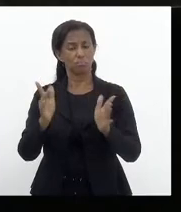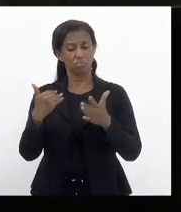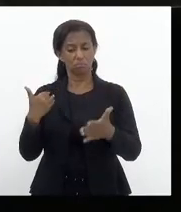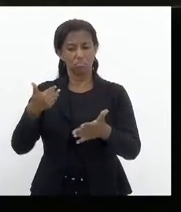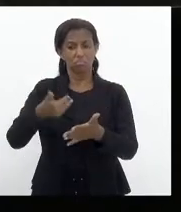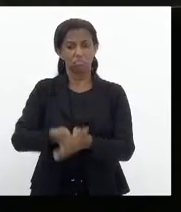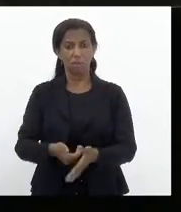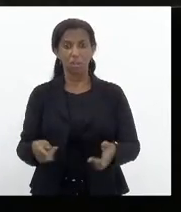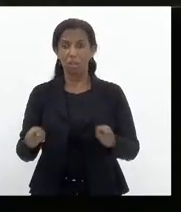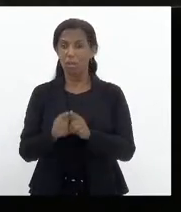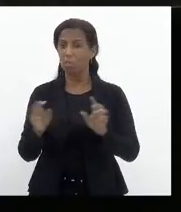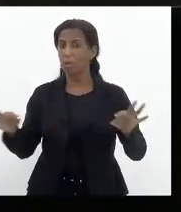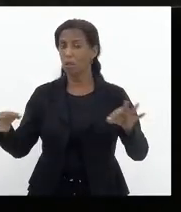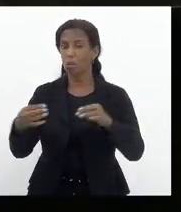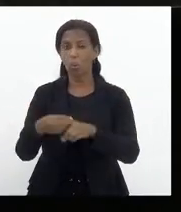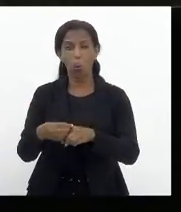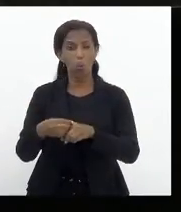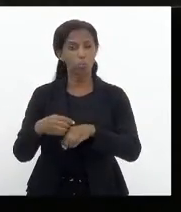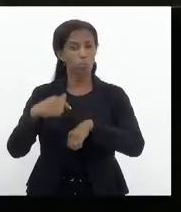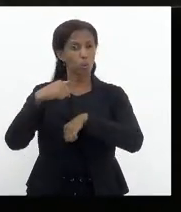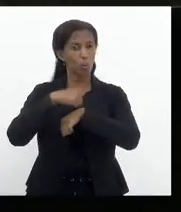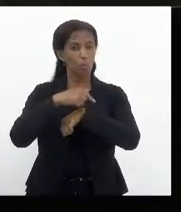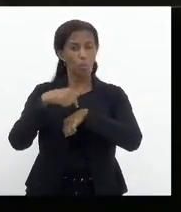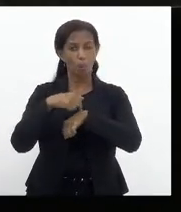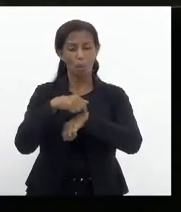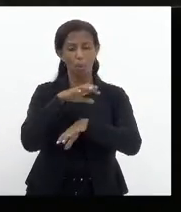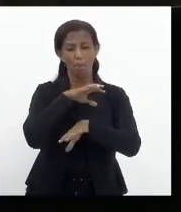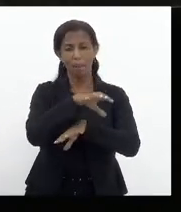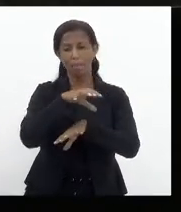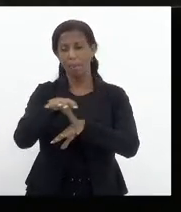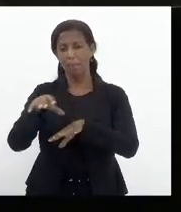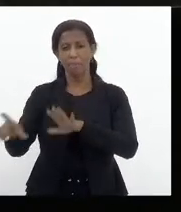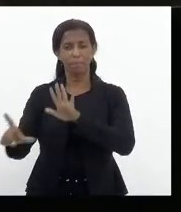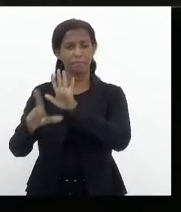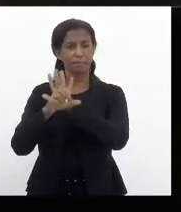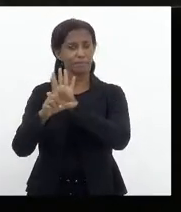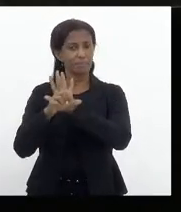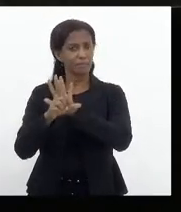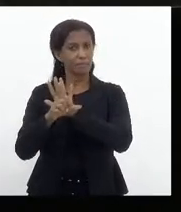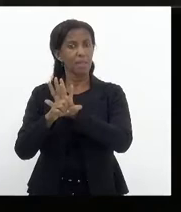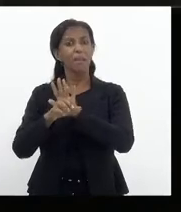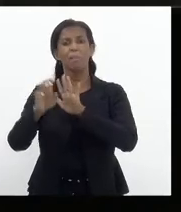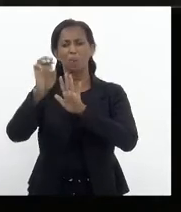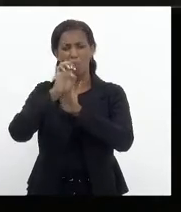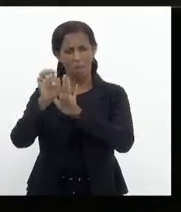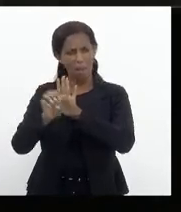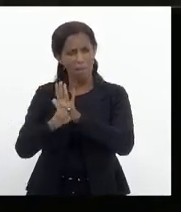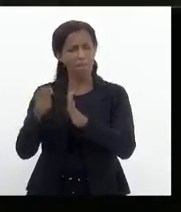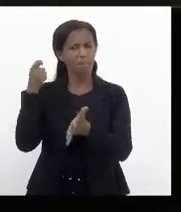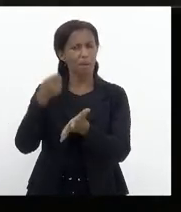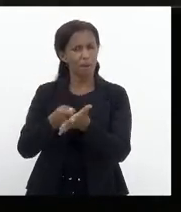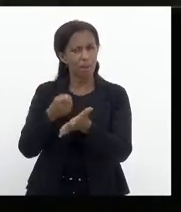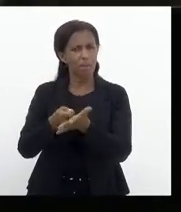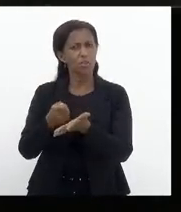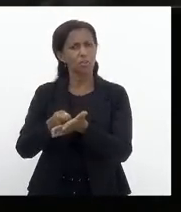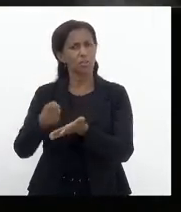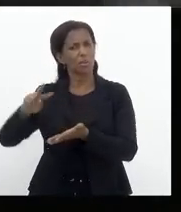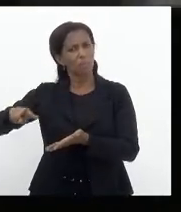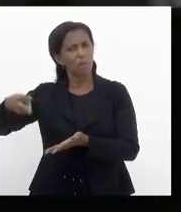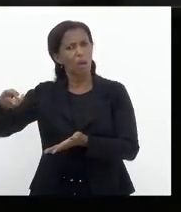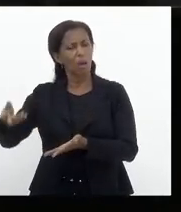colocamos em todos os momentos das leis orçamentárias uma emenda para garantir o aumento,